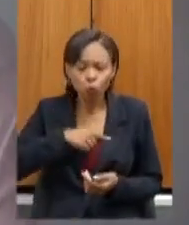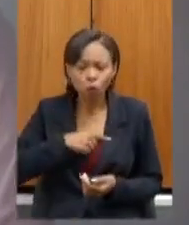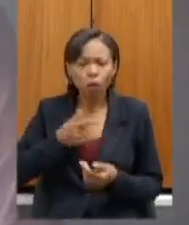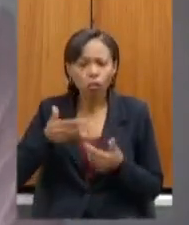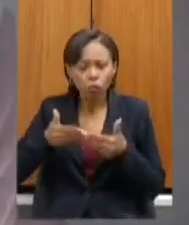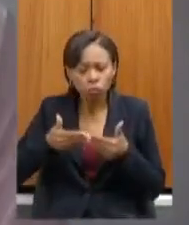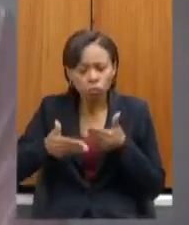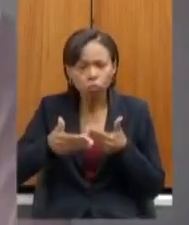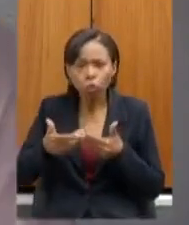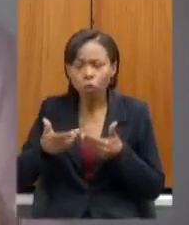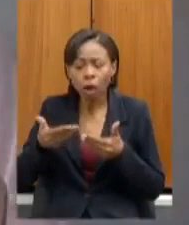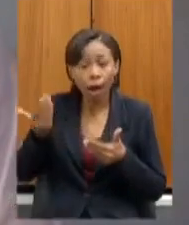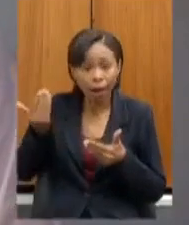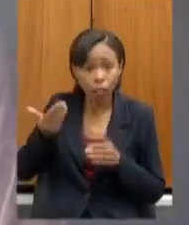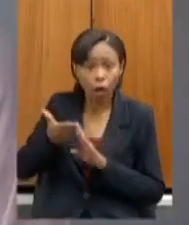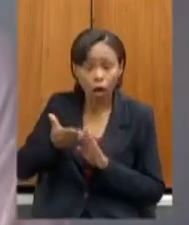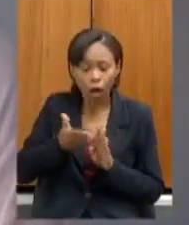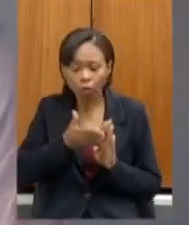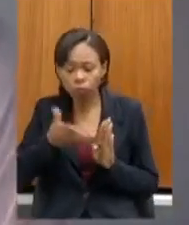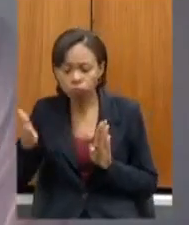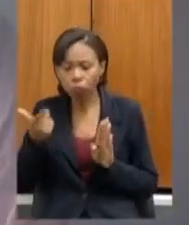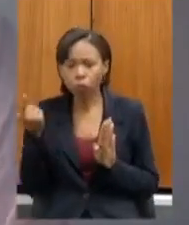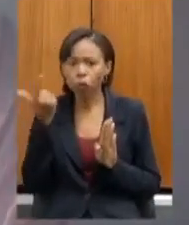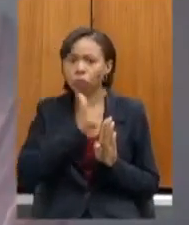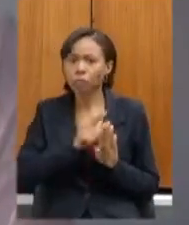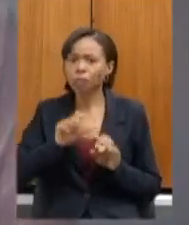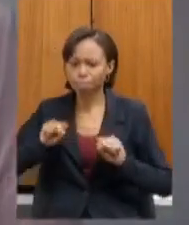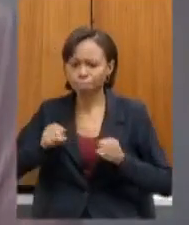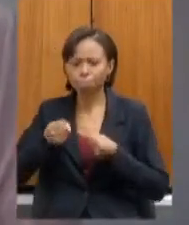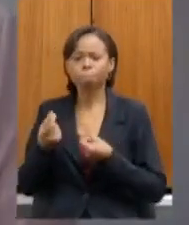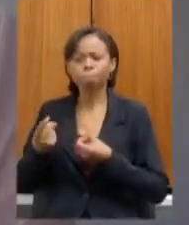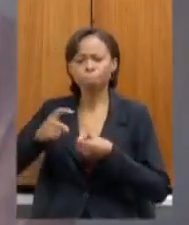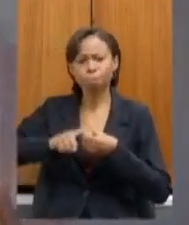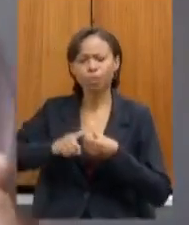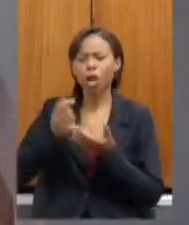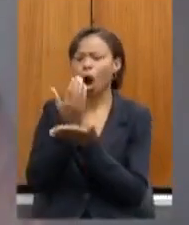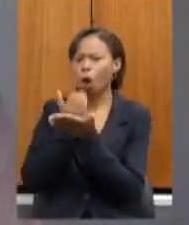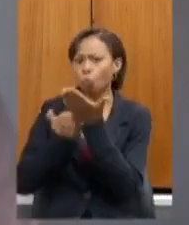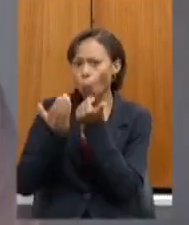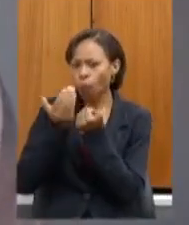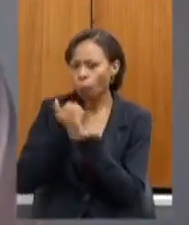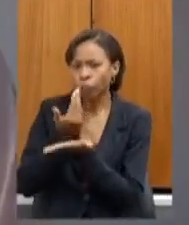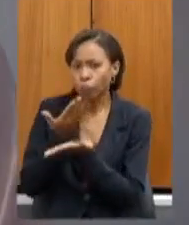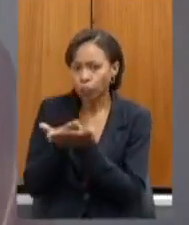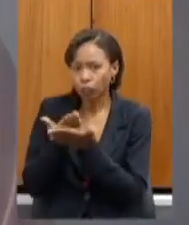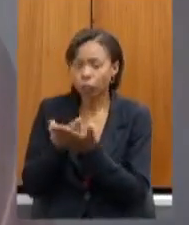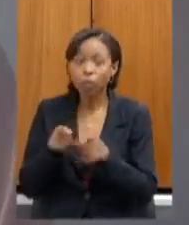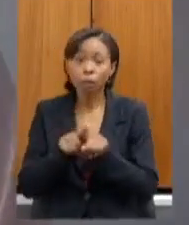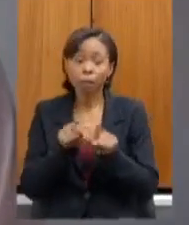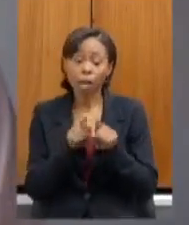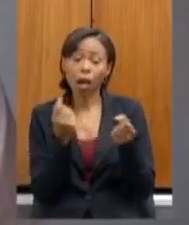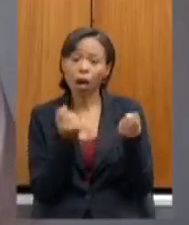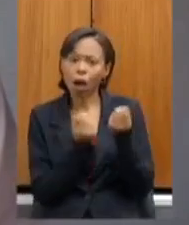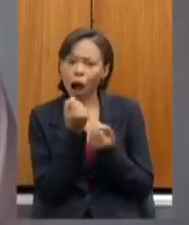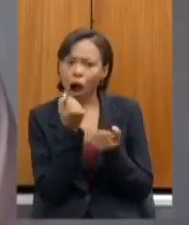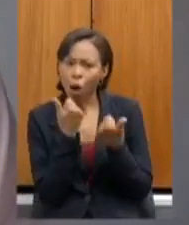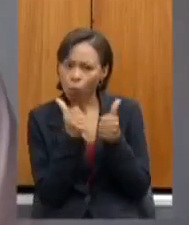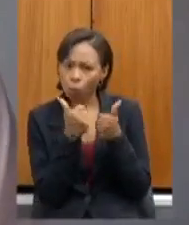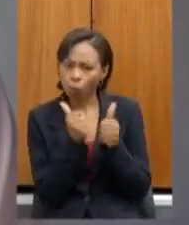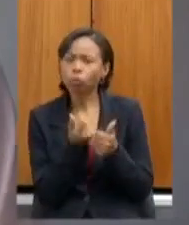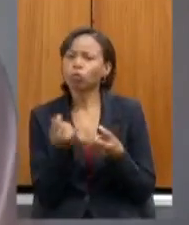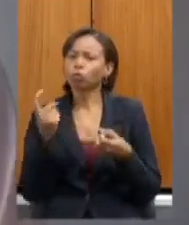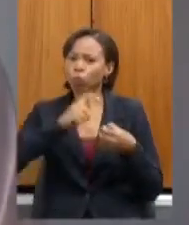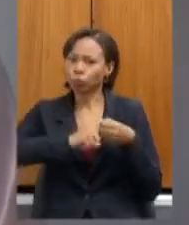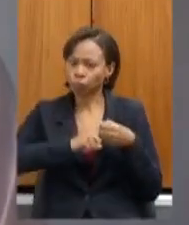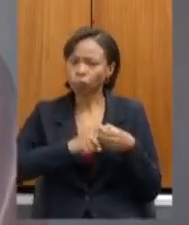alimentação restabelecer transporte garantir no primeiro ano de profunda crise né